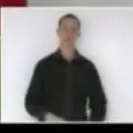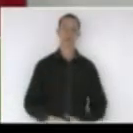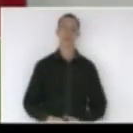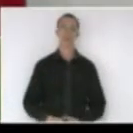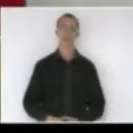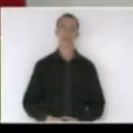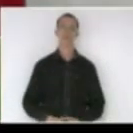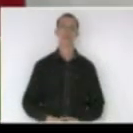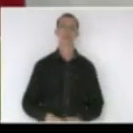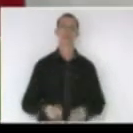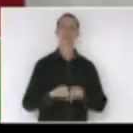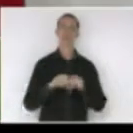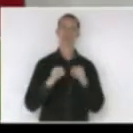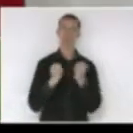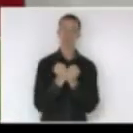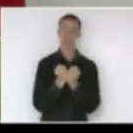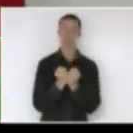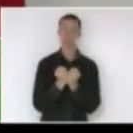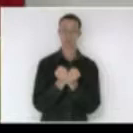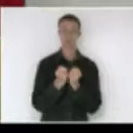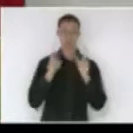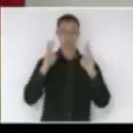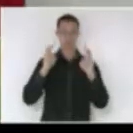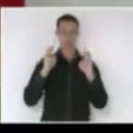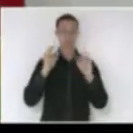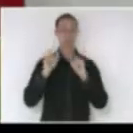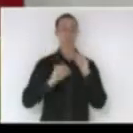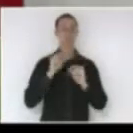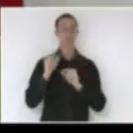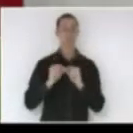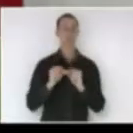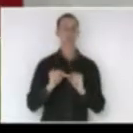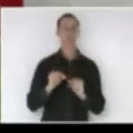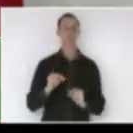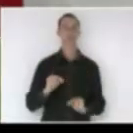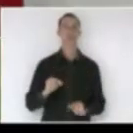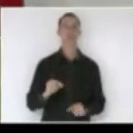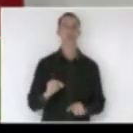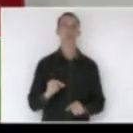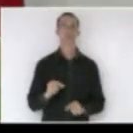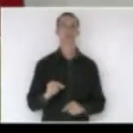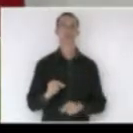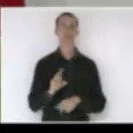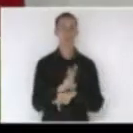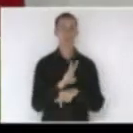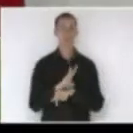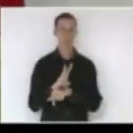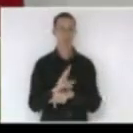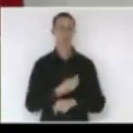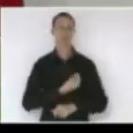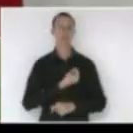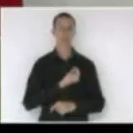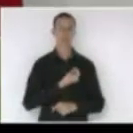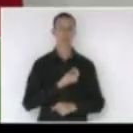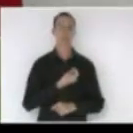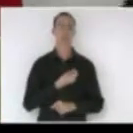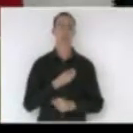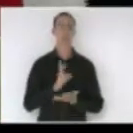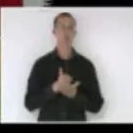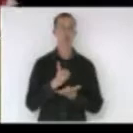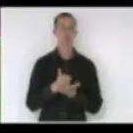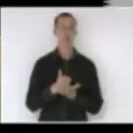seminário que trouxe como lema semeando vidas cultivando esperanças